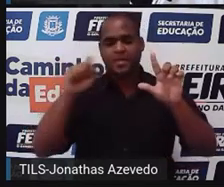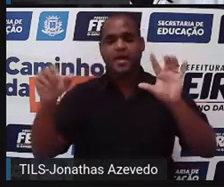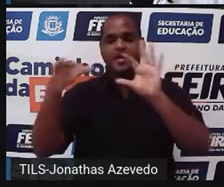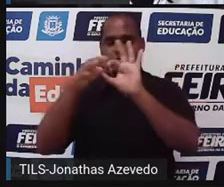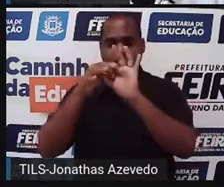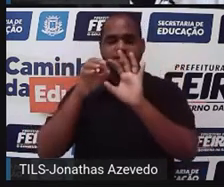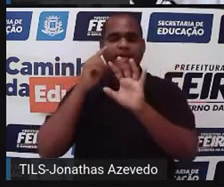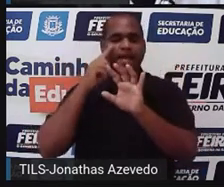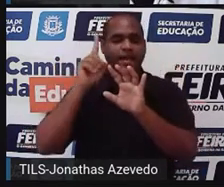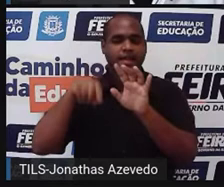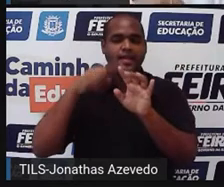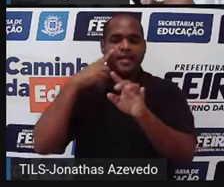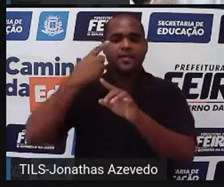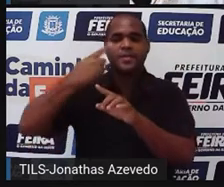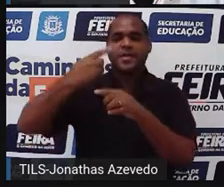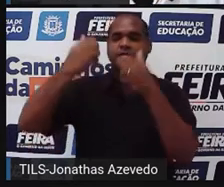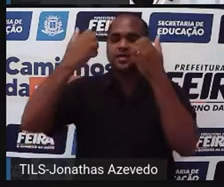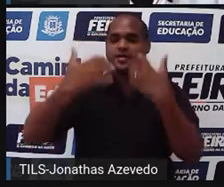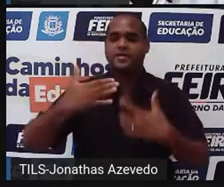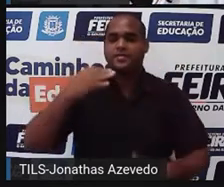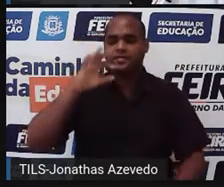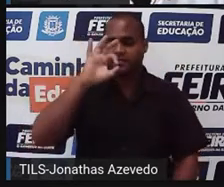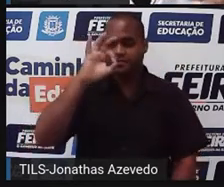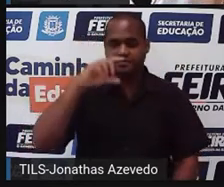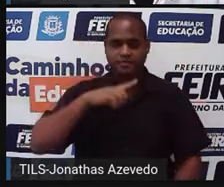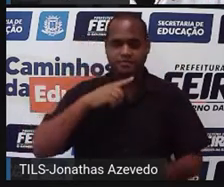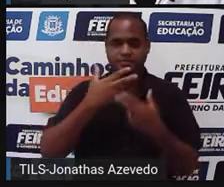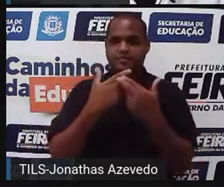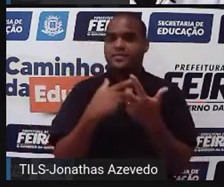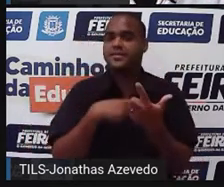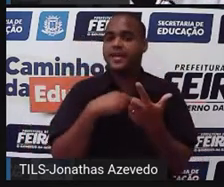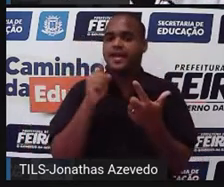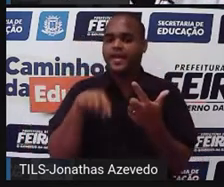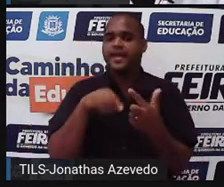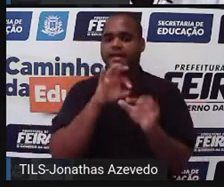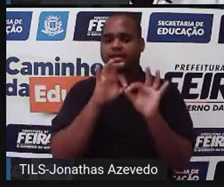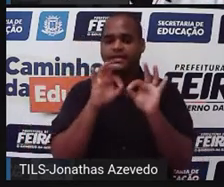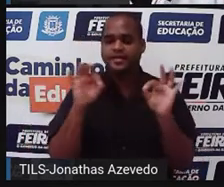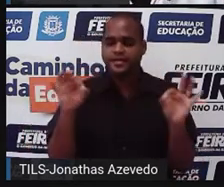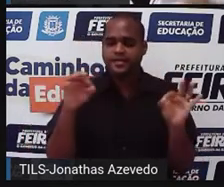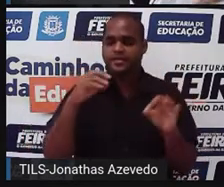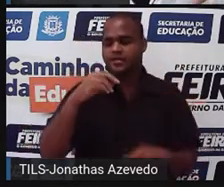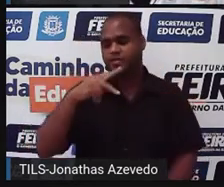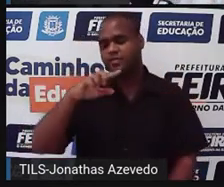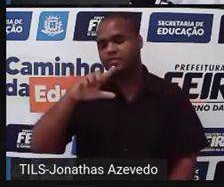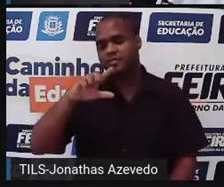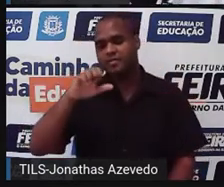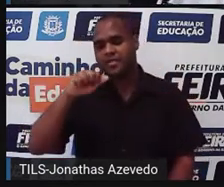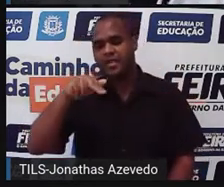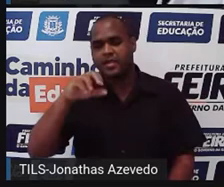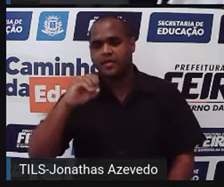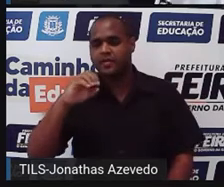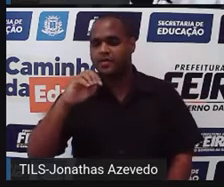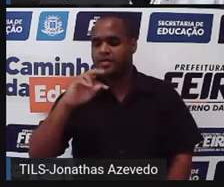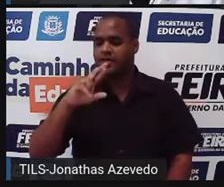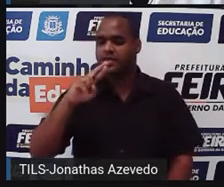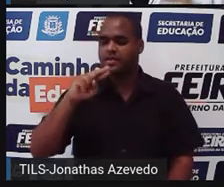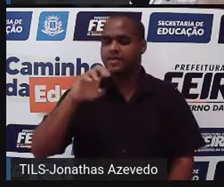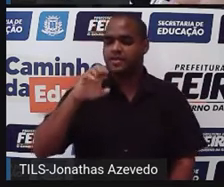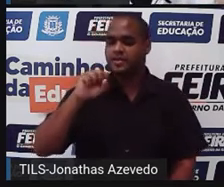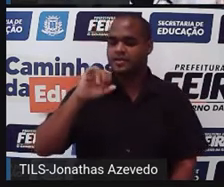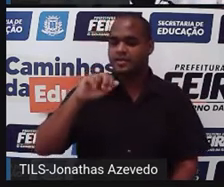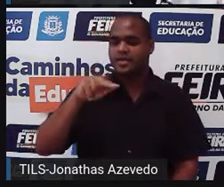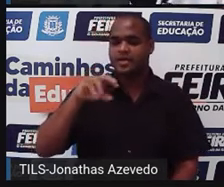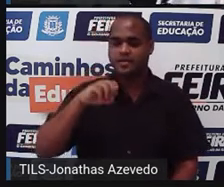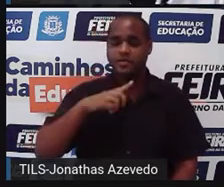equação linear de primeiro grau com duas incógnitas a uma reta no plano cartesiano. Calma, né? Que a